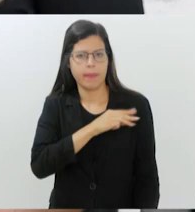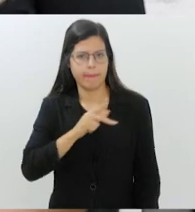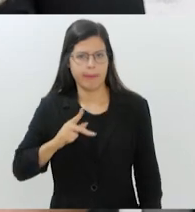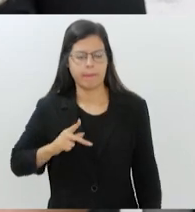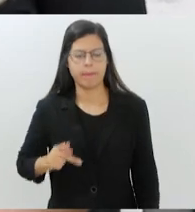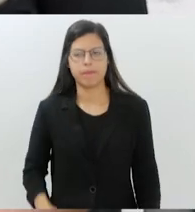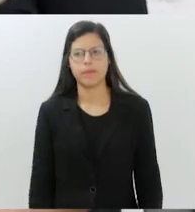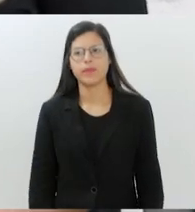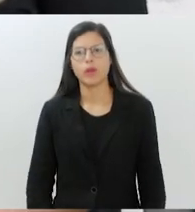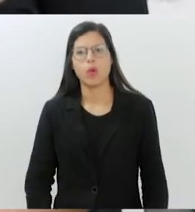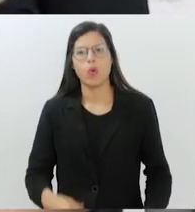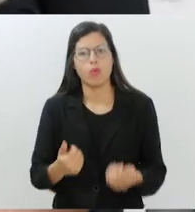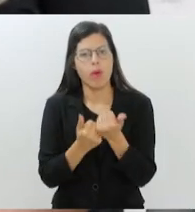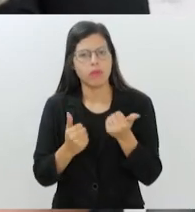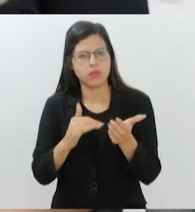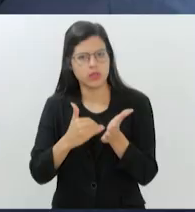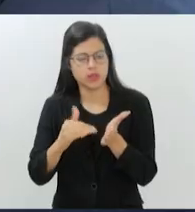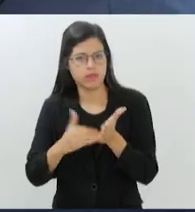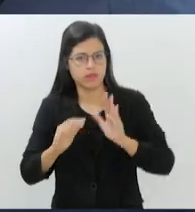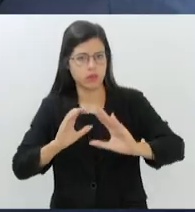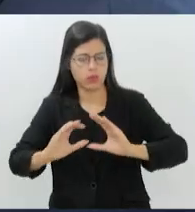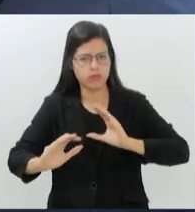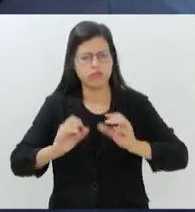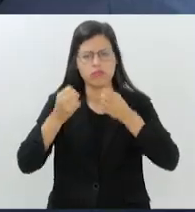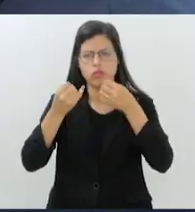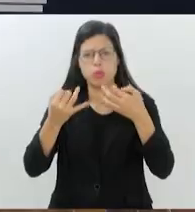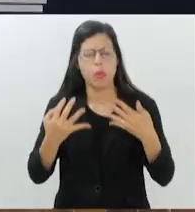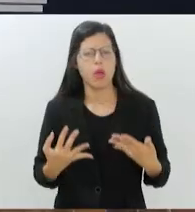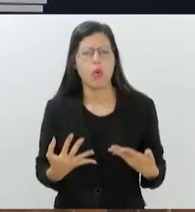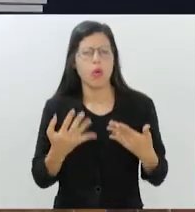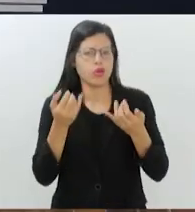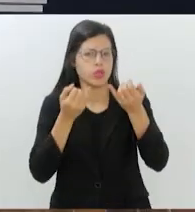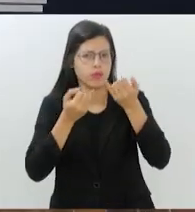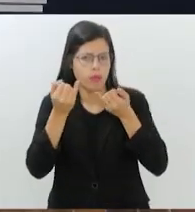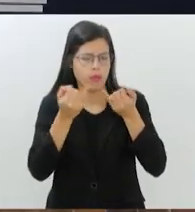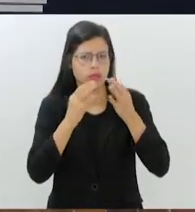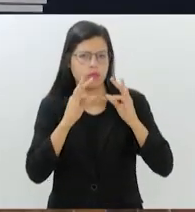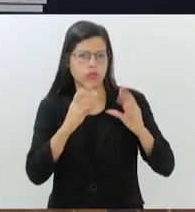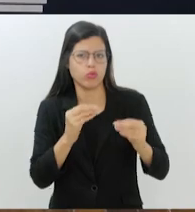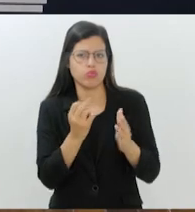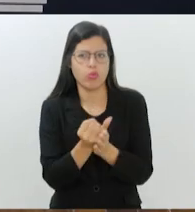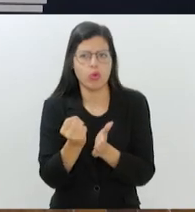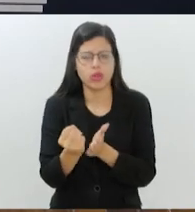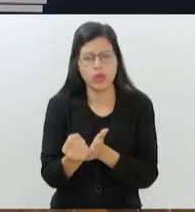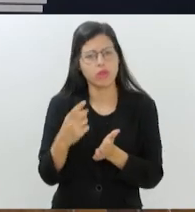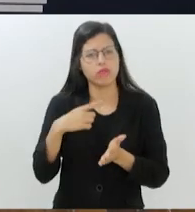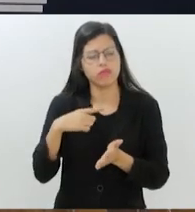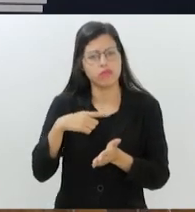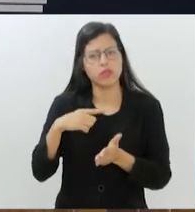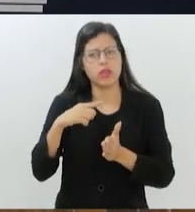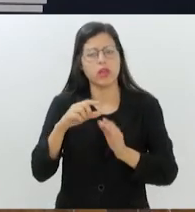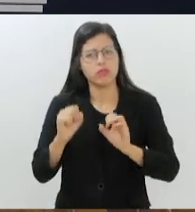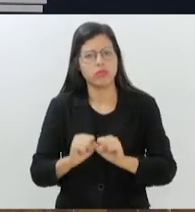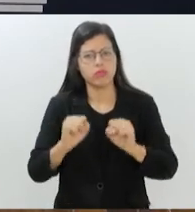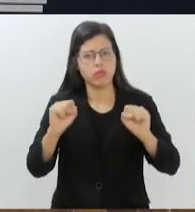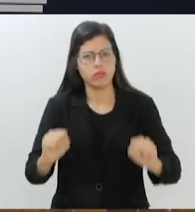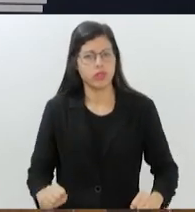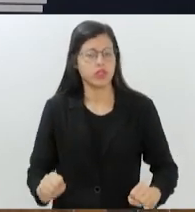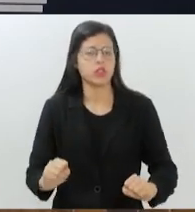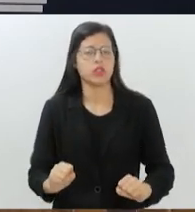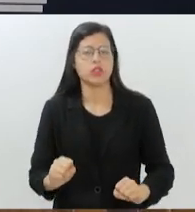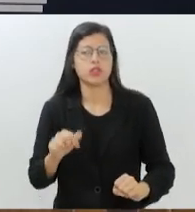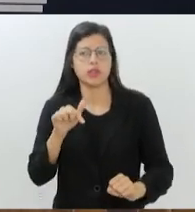subsecretário estadual de comunicação explicou que as informações de todos os contratos estão disponíveis no Sistema Eletrônico de